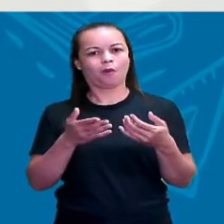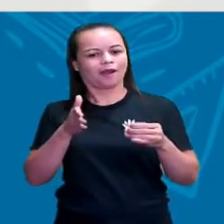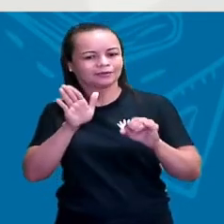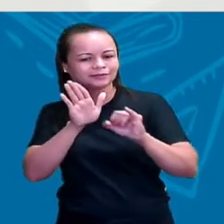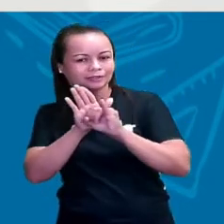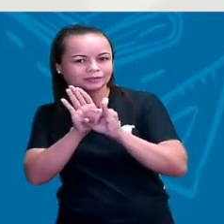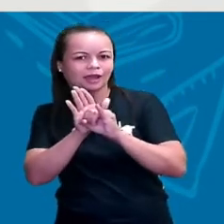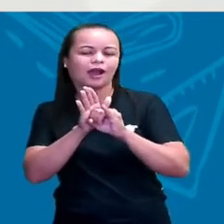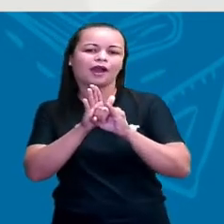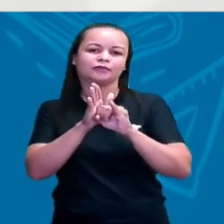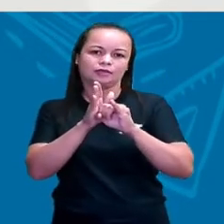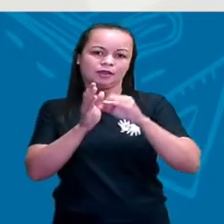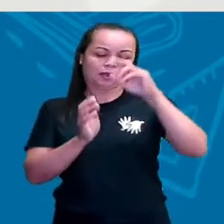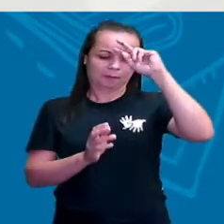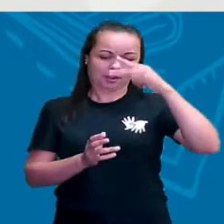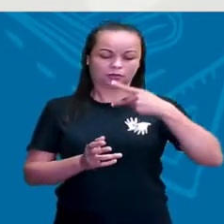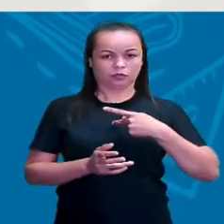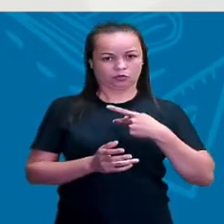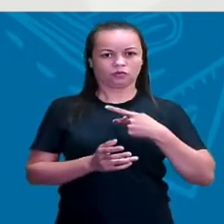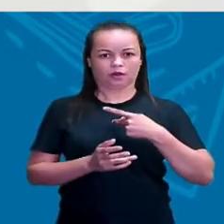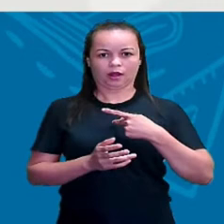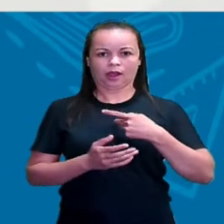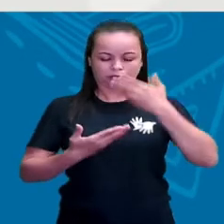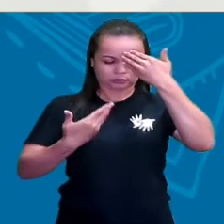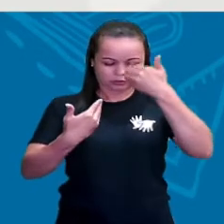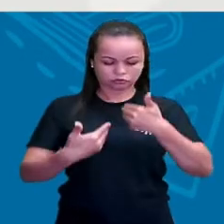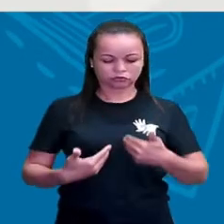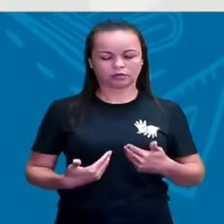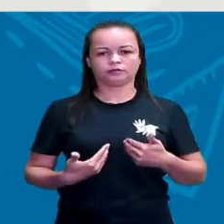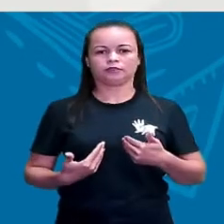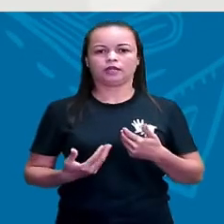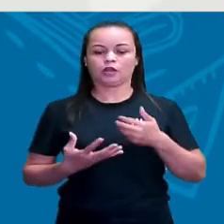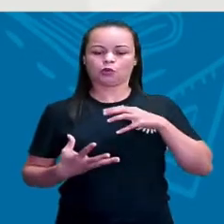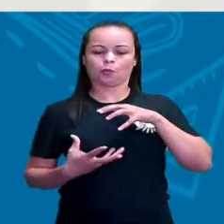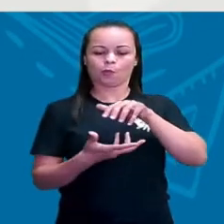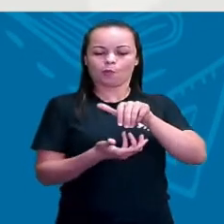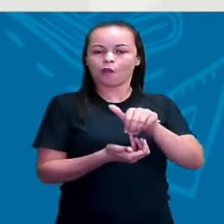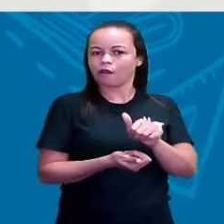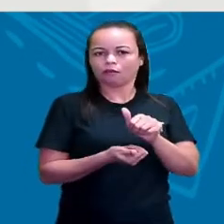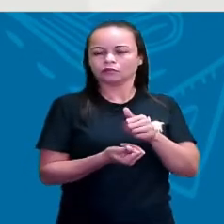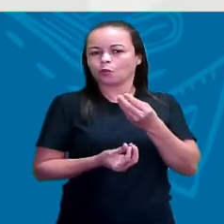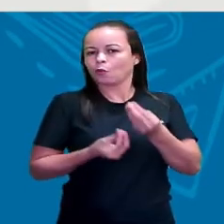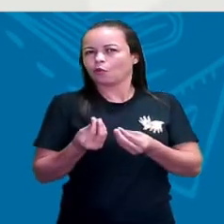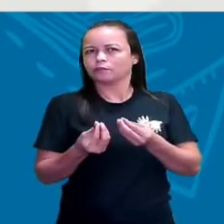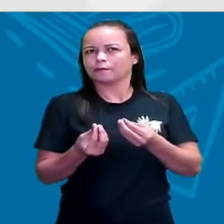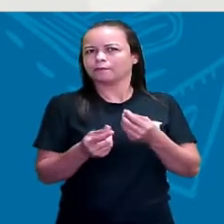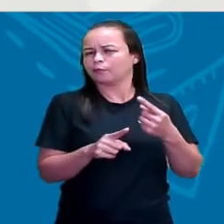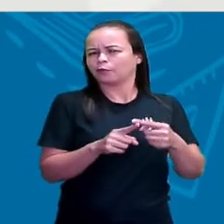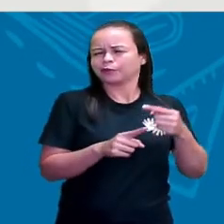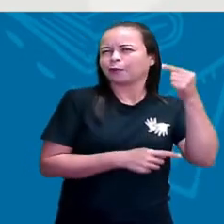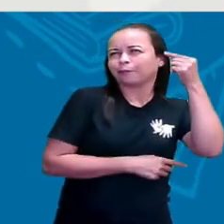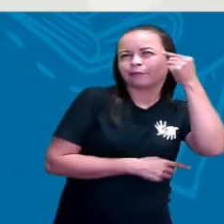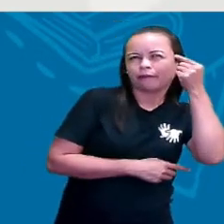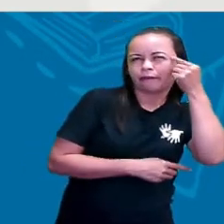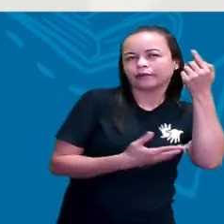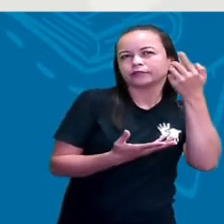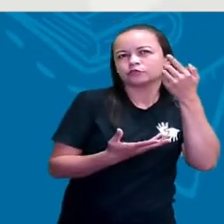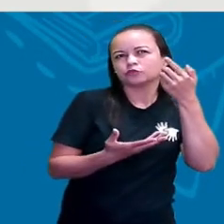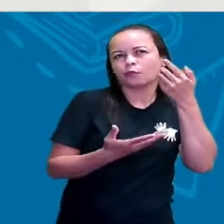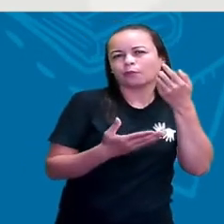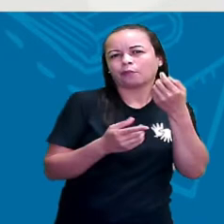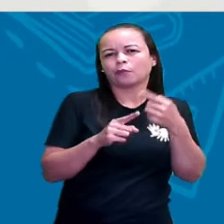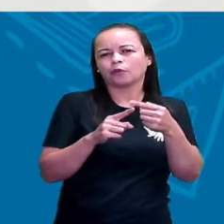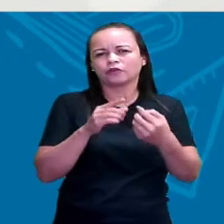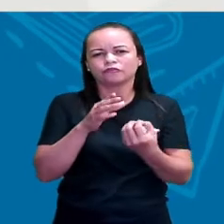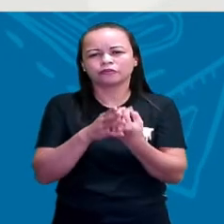a identidade particular, o nosso jeito de ser no mundo, né? O porquê que eu penso desta maneira? Porque eu fui criado